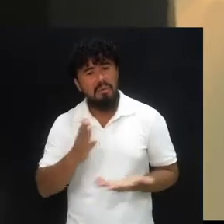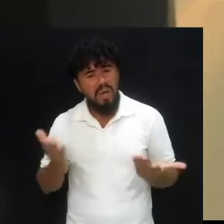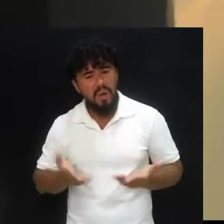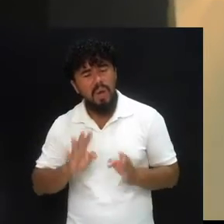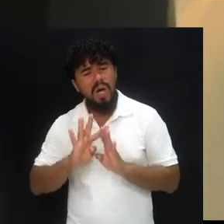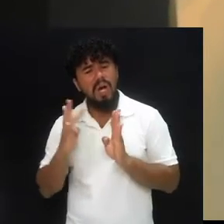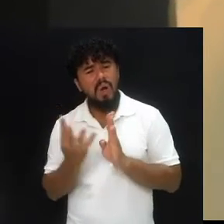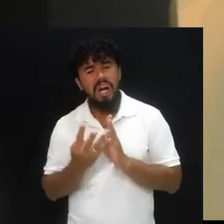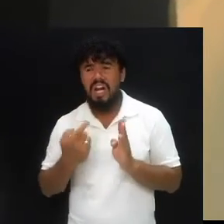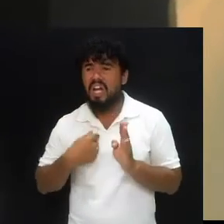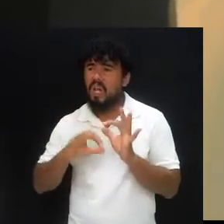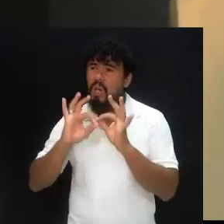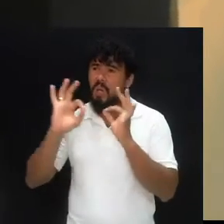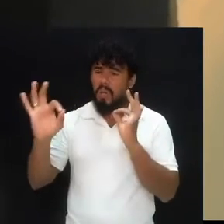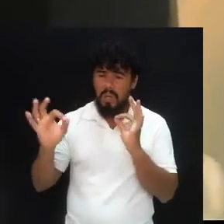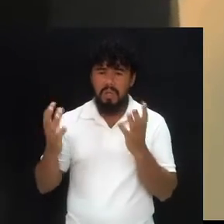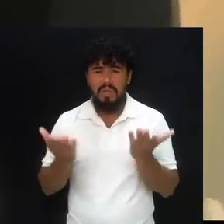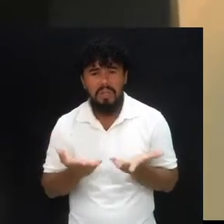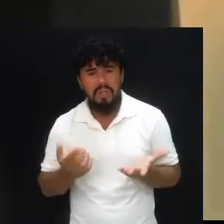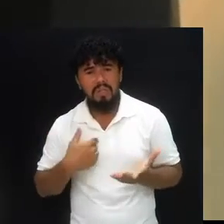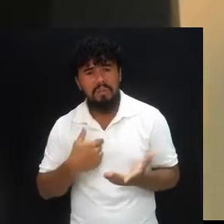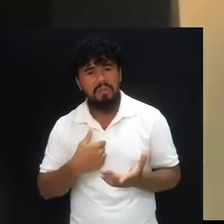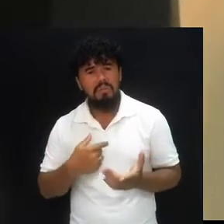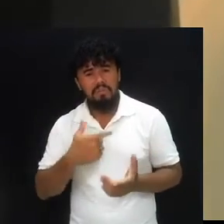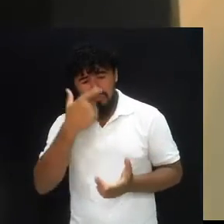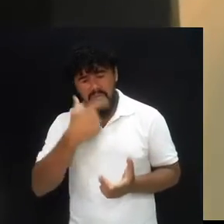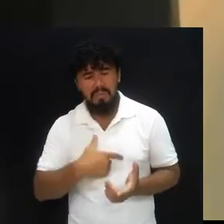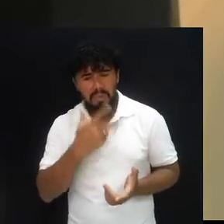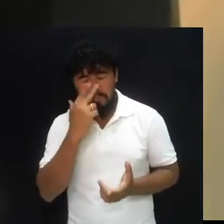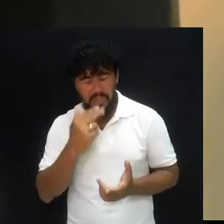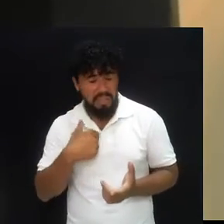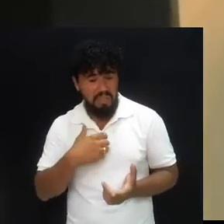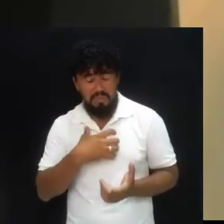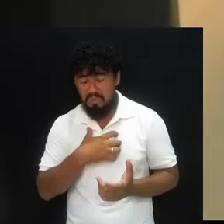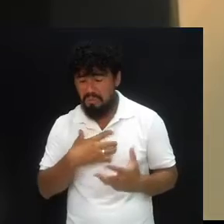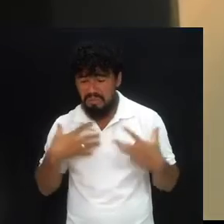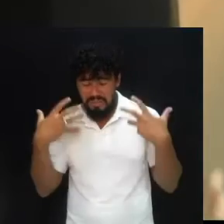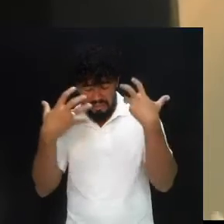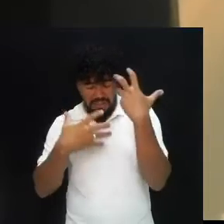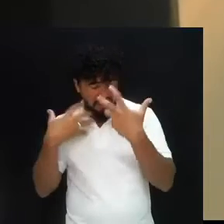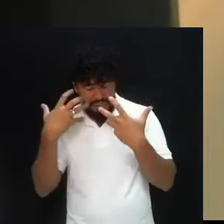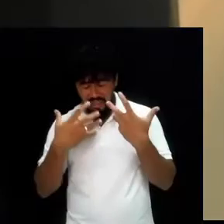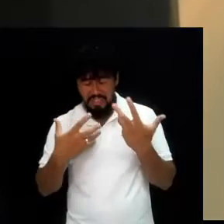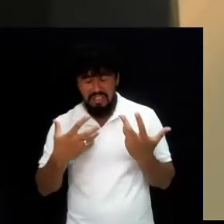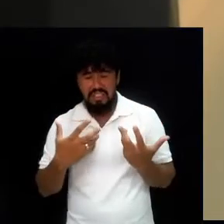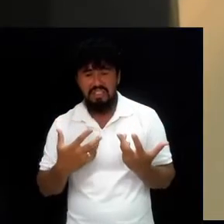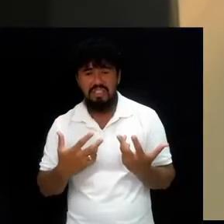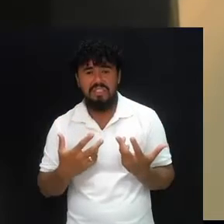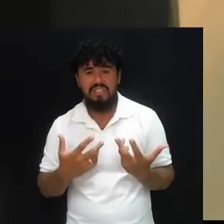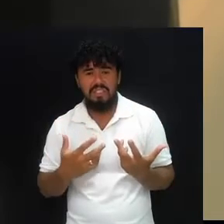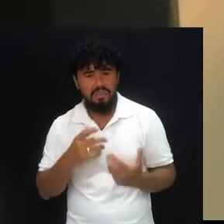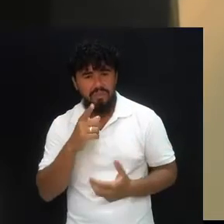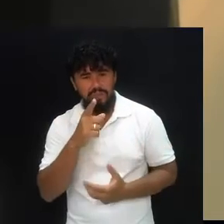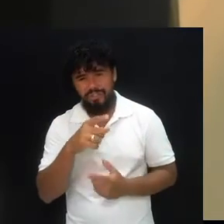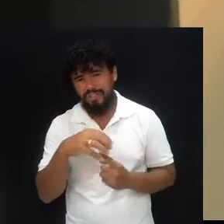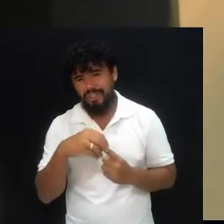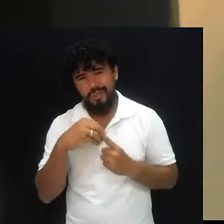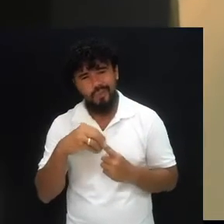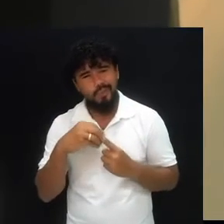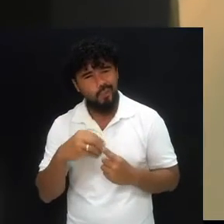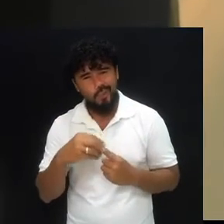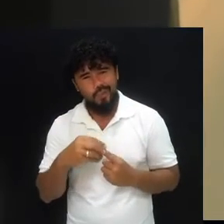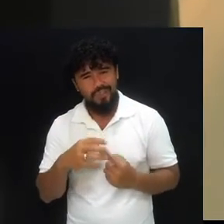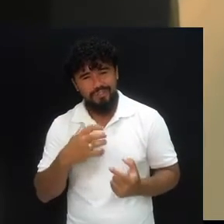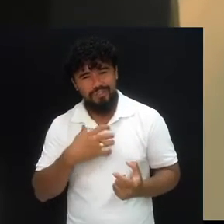eu estou me sentindo tão longe. Nessa quarentena eu estou me sentindo dentro de uma cova dos leões. Deixa eu te dizer algo. Você não é o único a estar sentindo